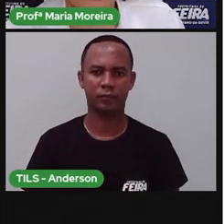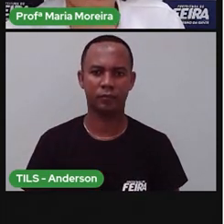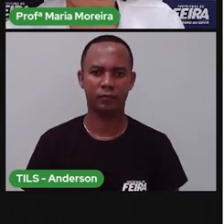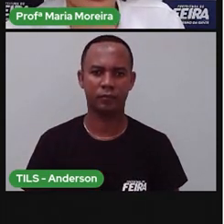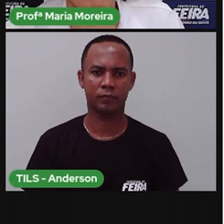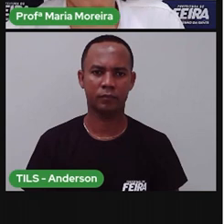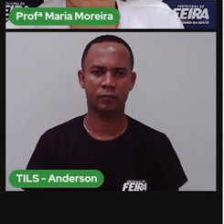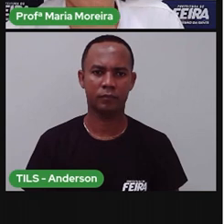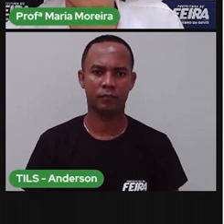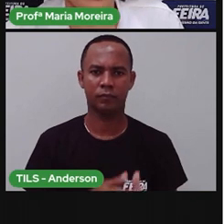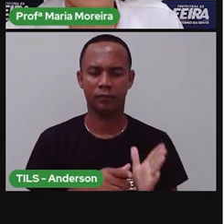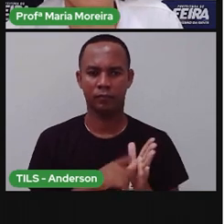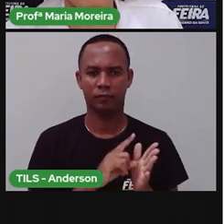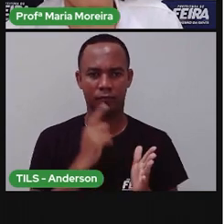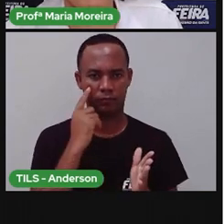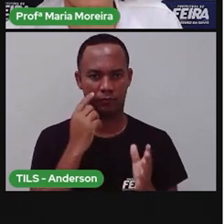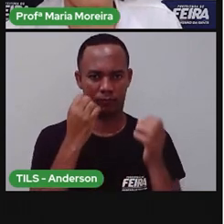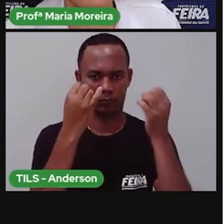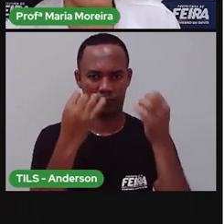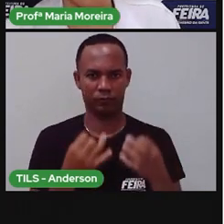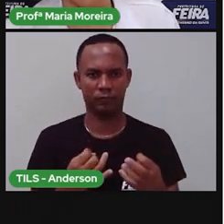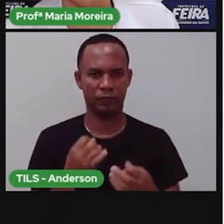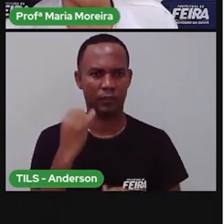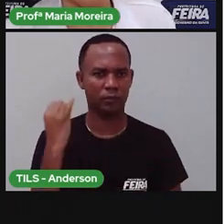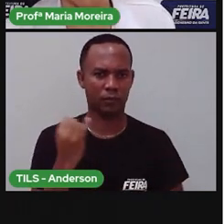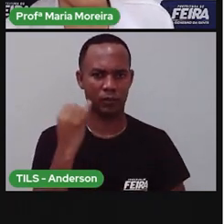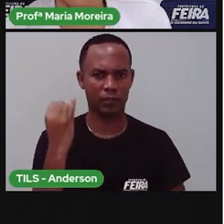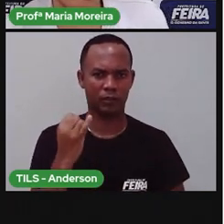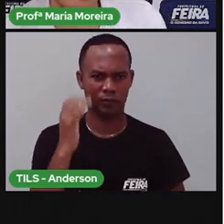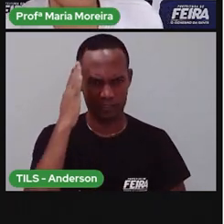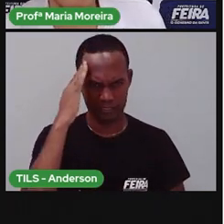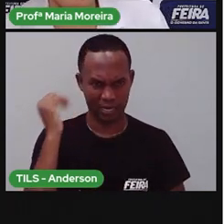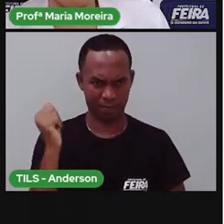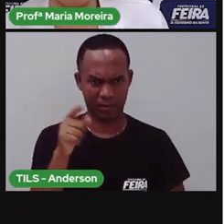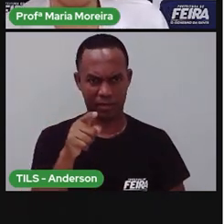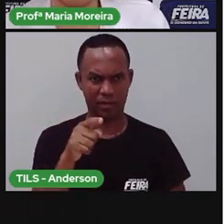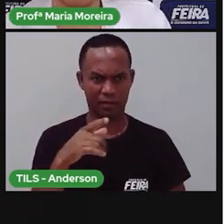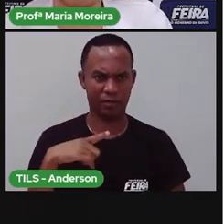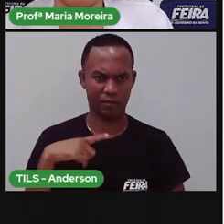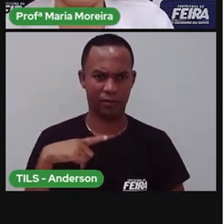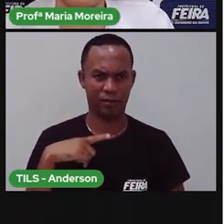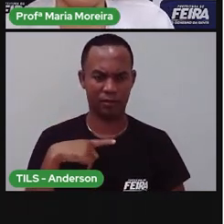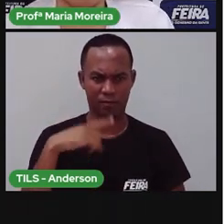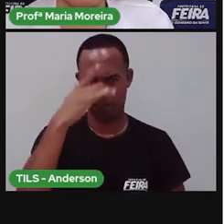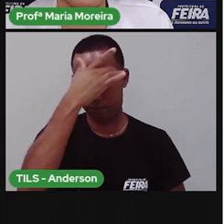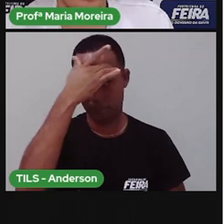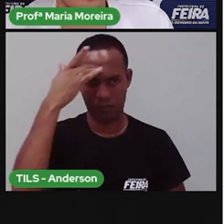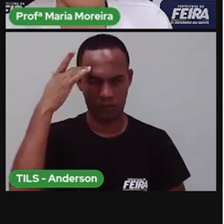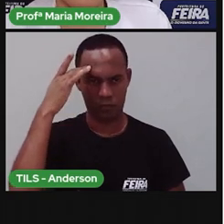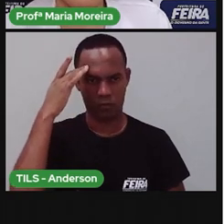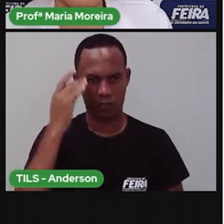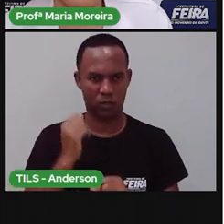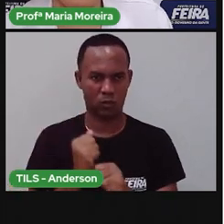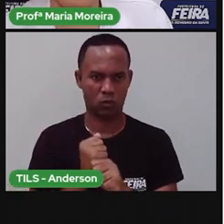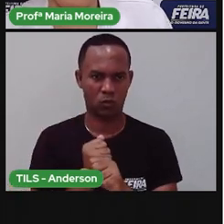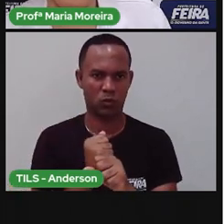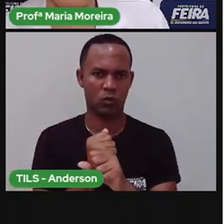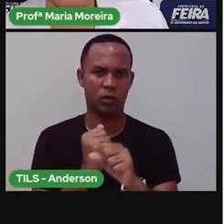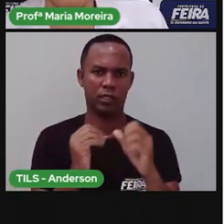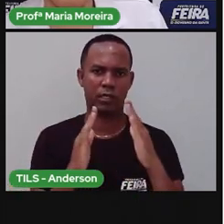Ah, deixa eu voltar aqui para falar uma coisa interessante para vocês. Vocês sabiam que existem pessoas que constroem suas casas